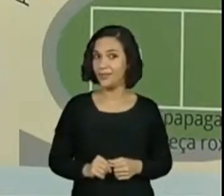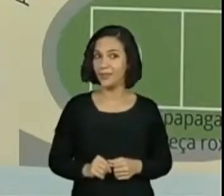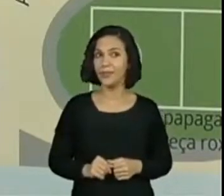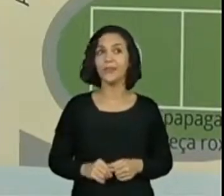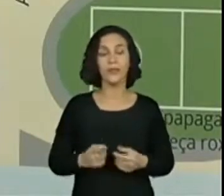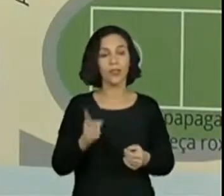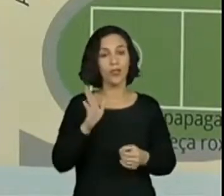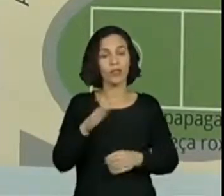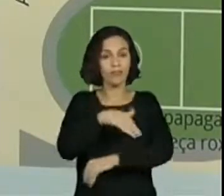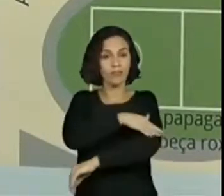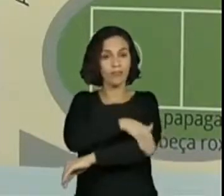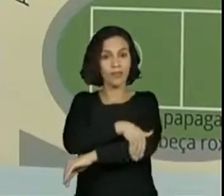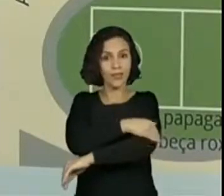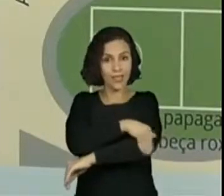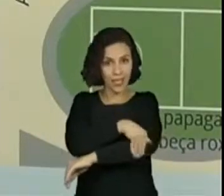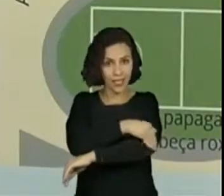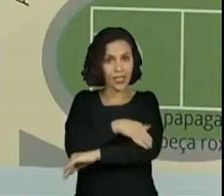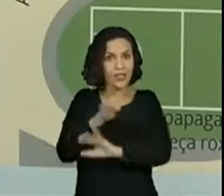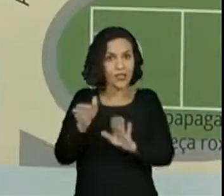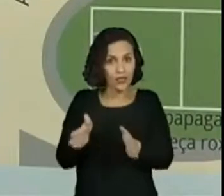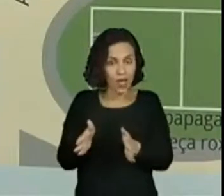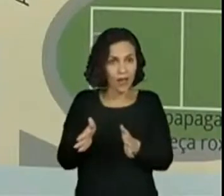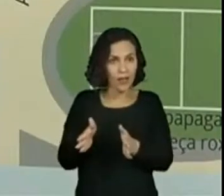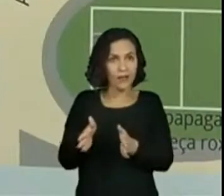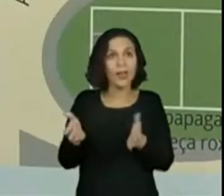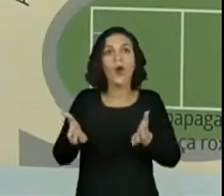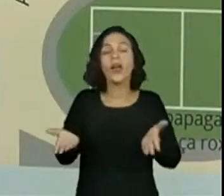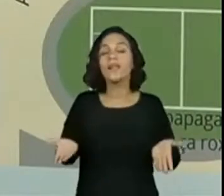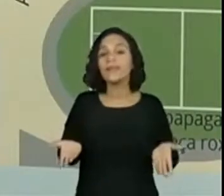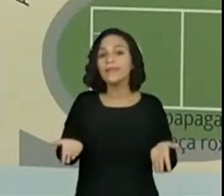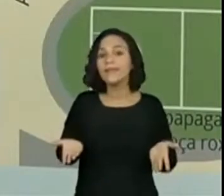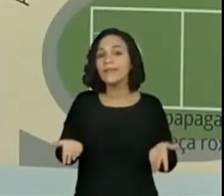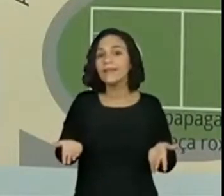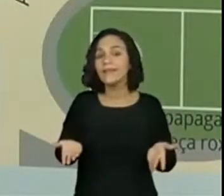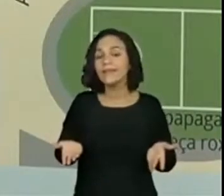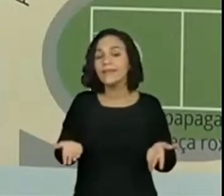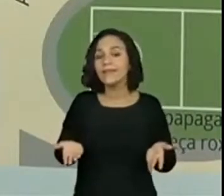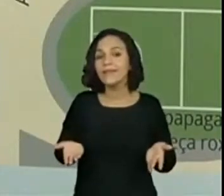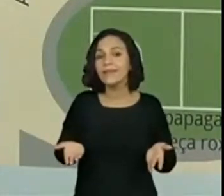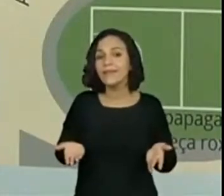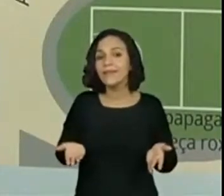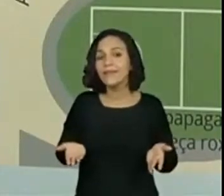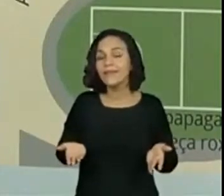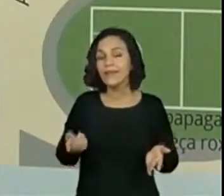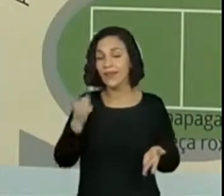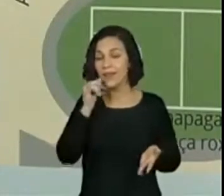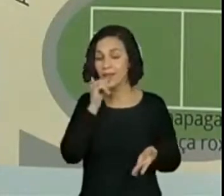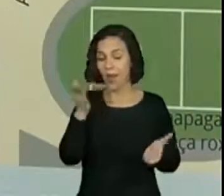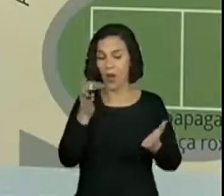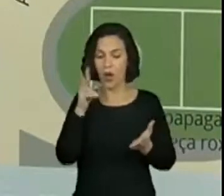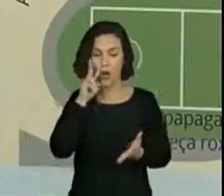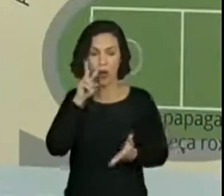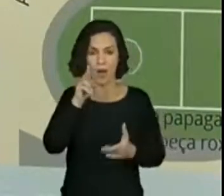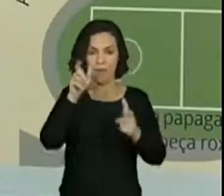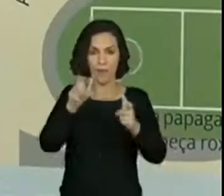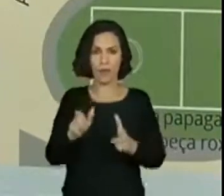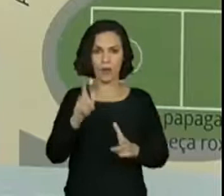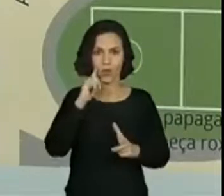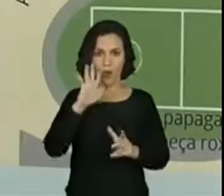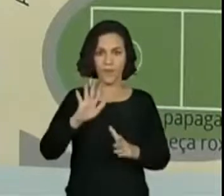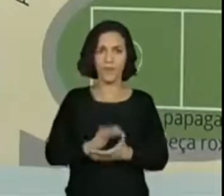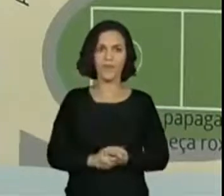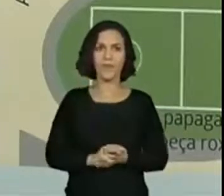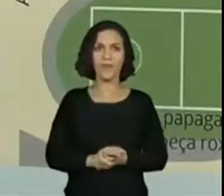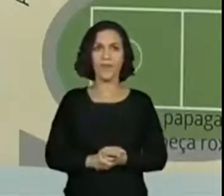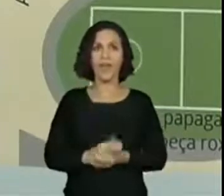Na esquina da Pica-Pau. E aí? Vira para onde? Deixa eu fazer a seta para onde ela está